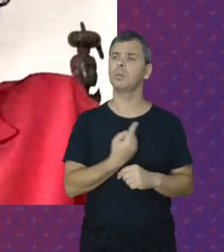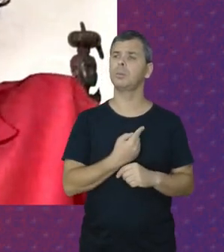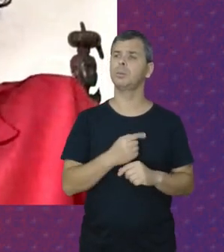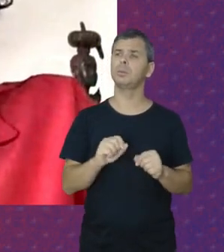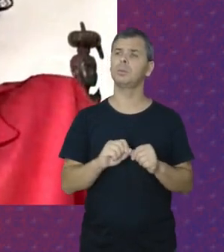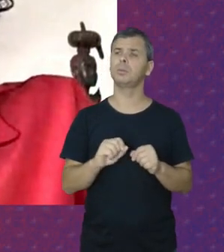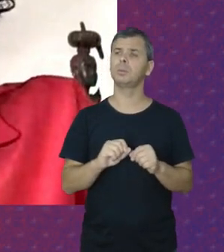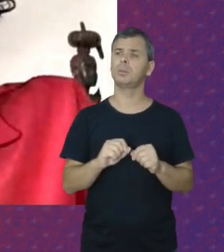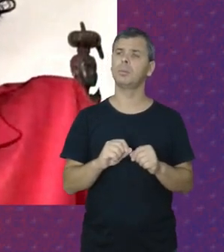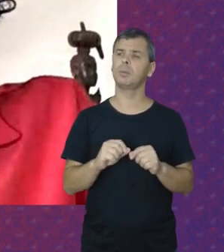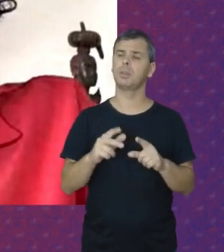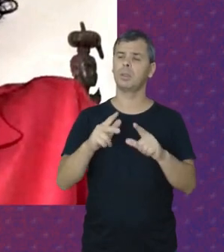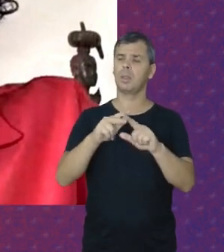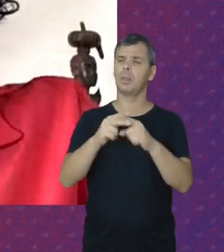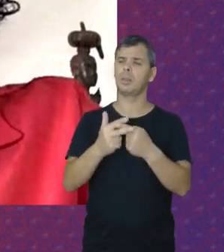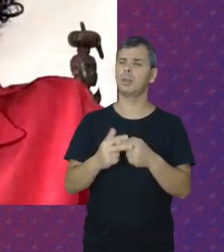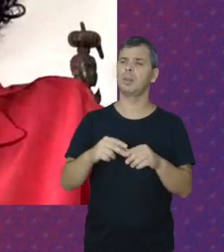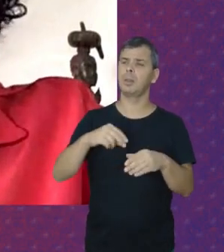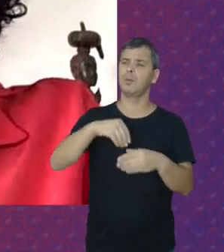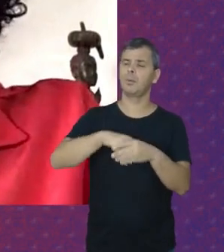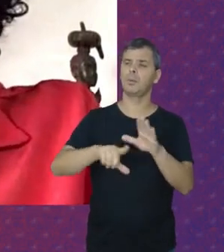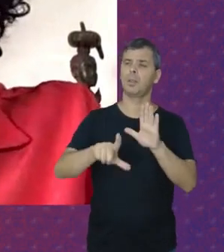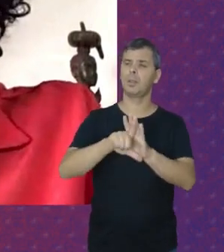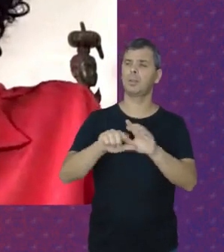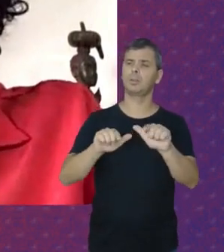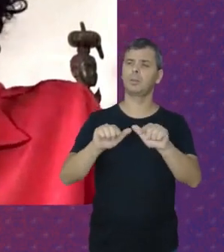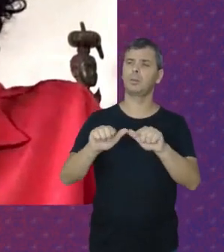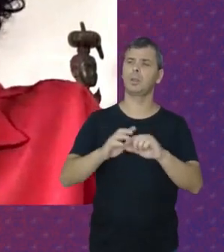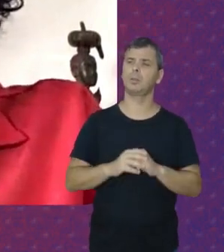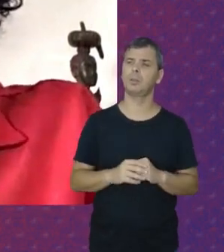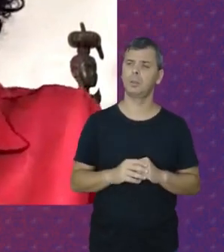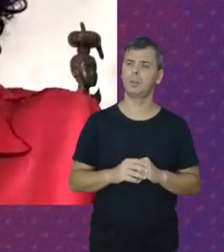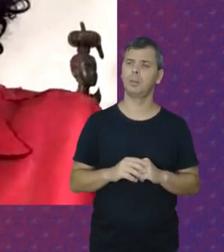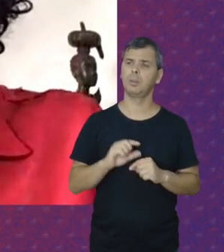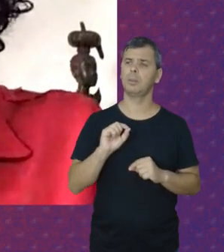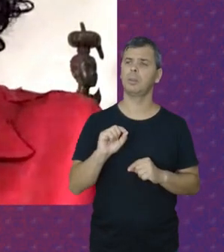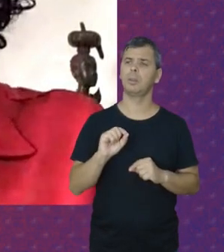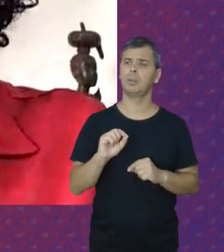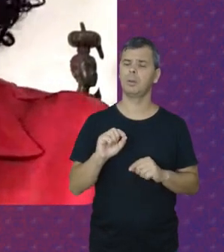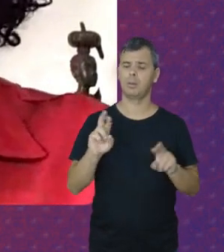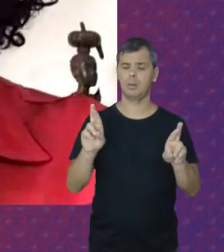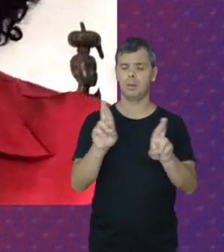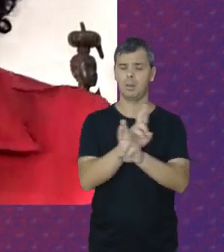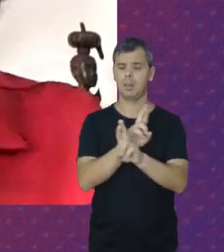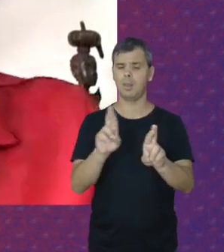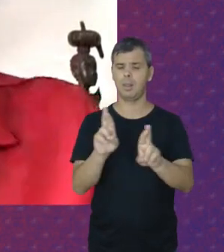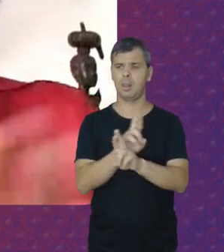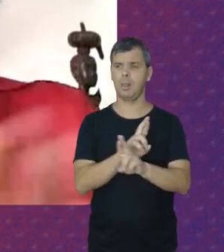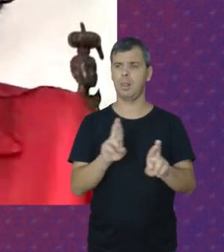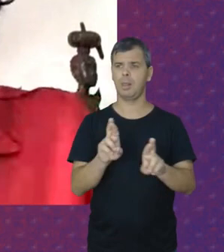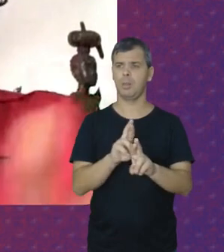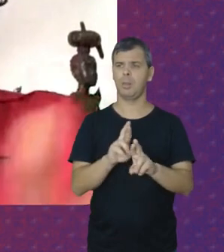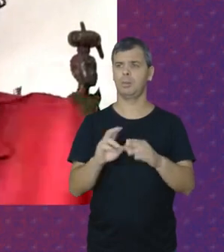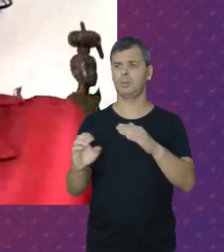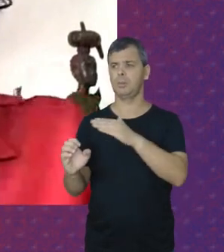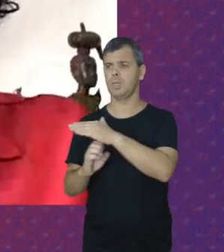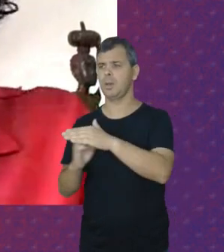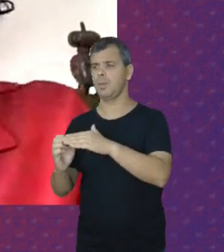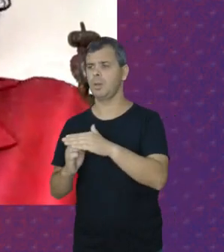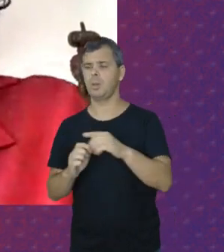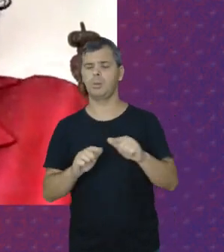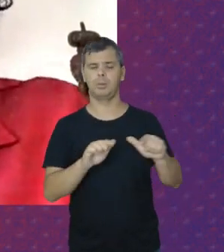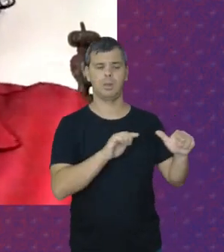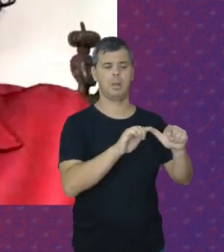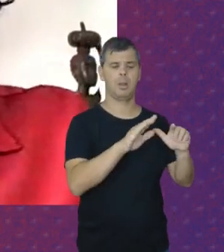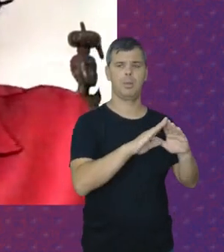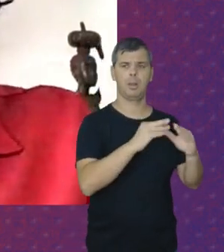Chamamos Desde a Reforma Trabalhista Que é A relação De empregador E trabalhador